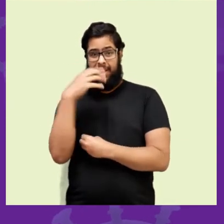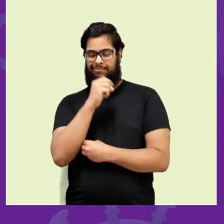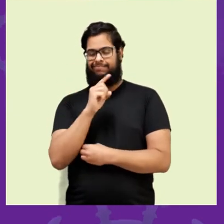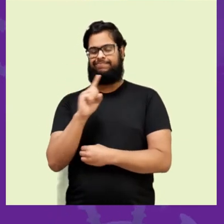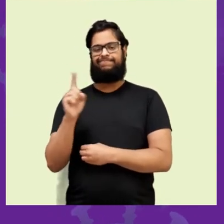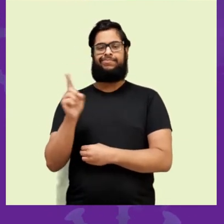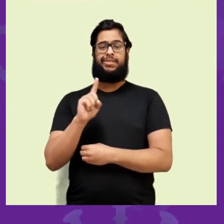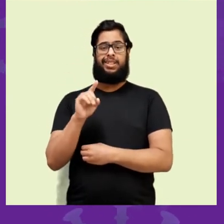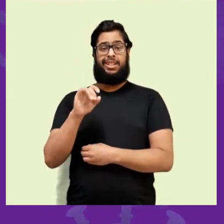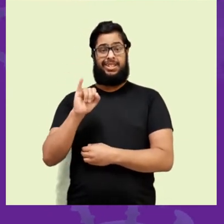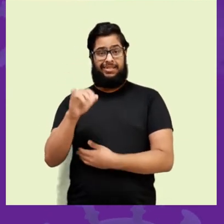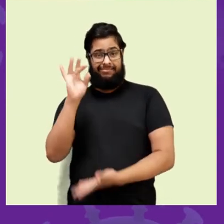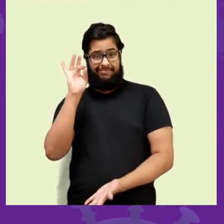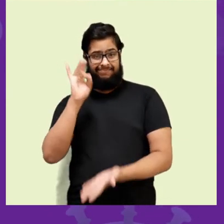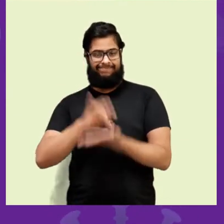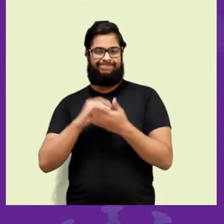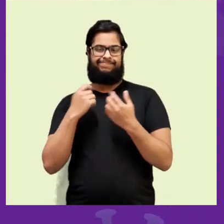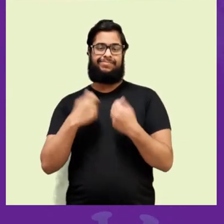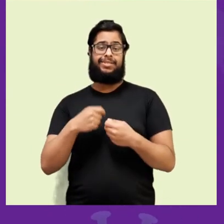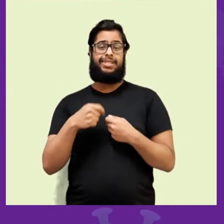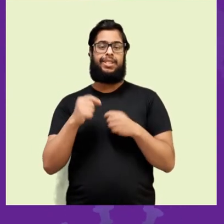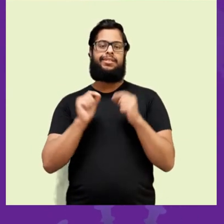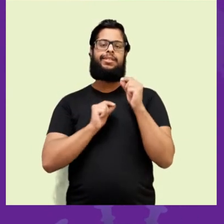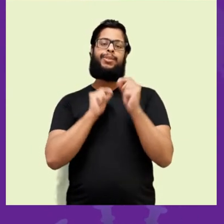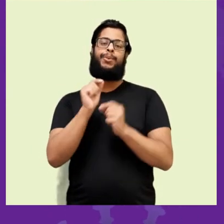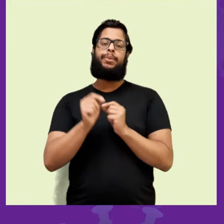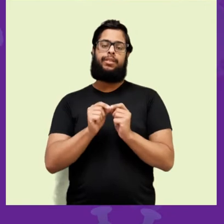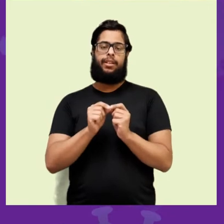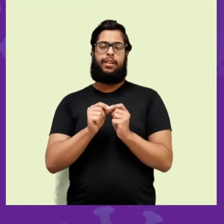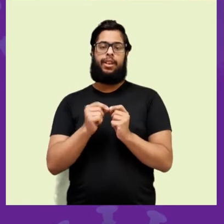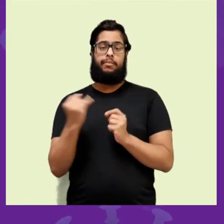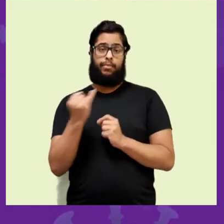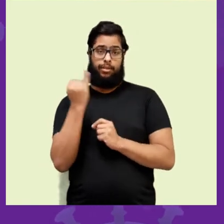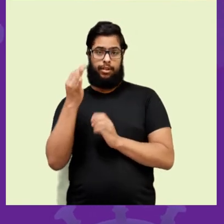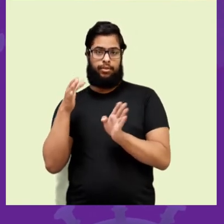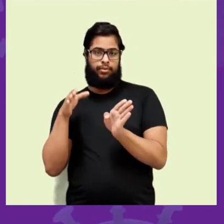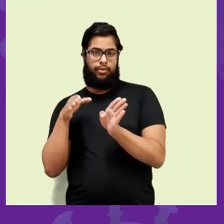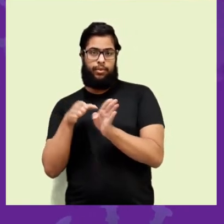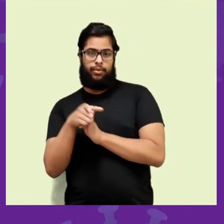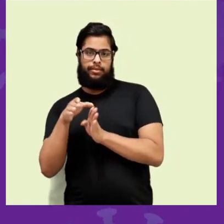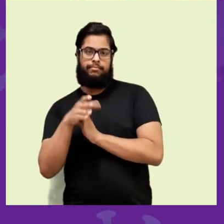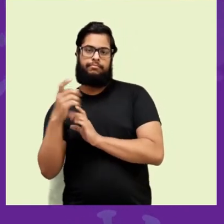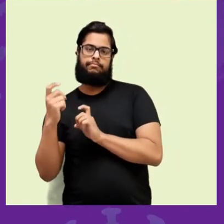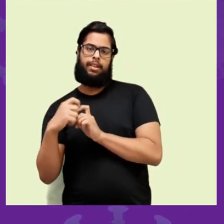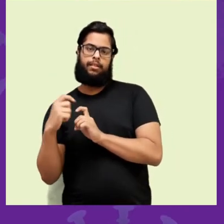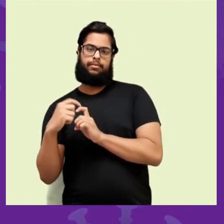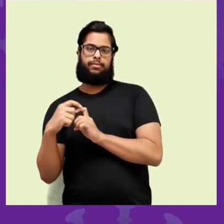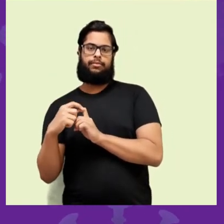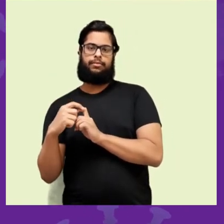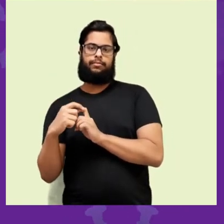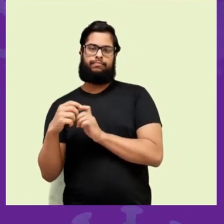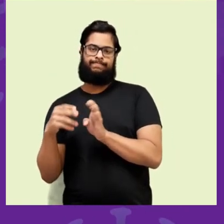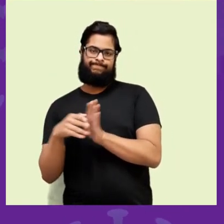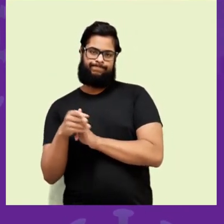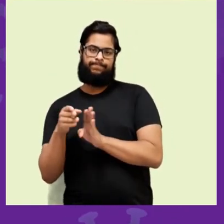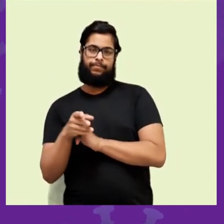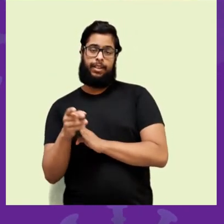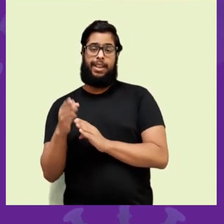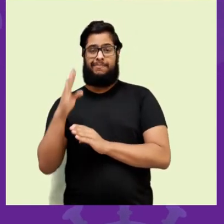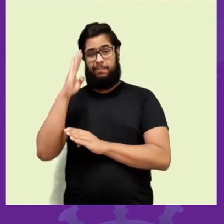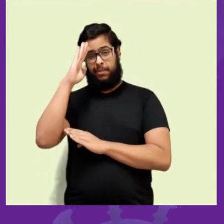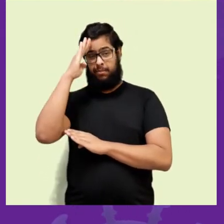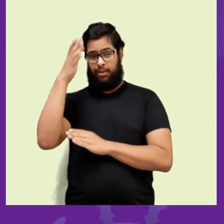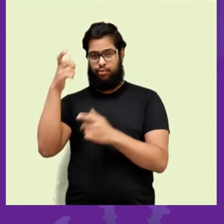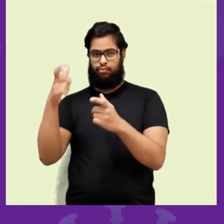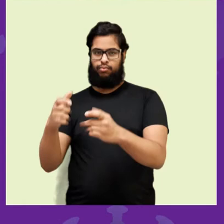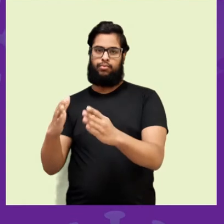que fazer um teste desse, que a pessoa faça sob estrita orientação médica e, de preferência,